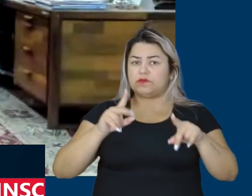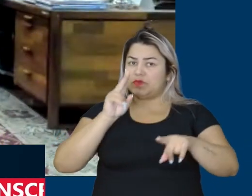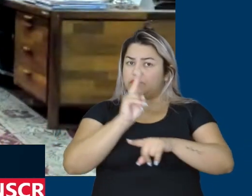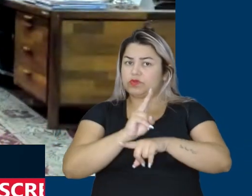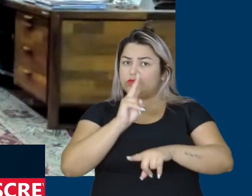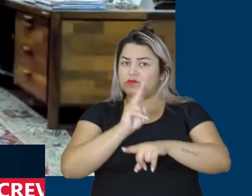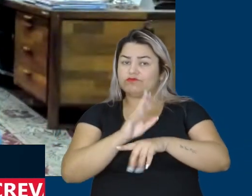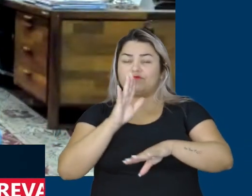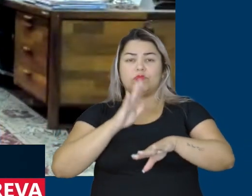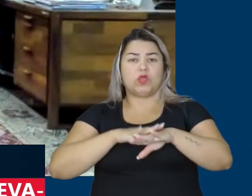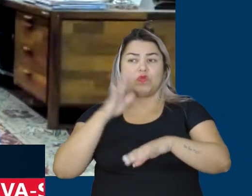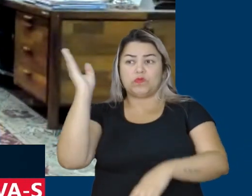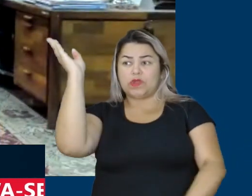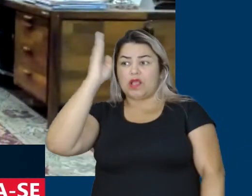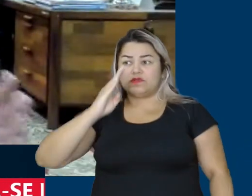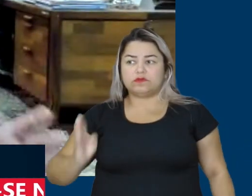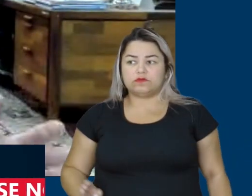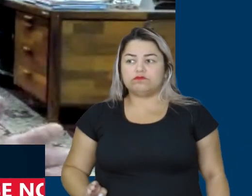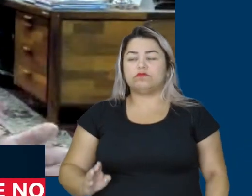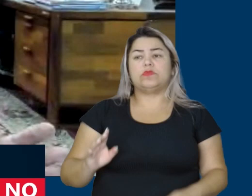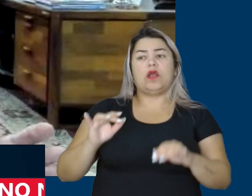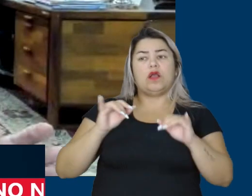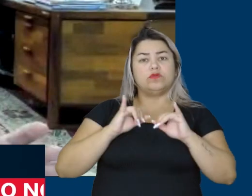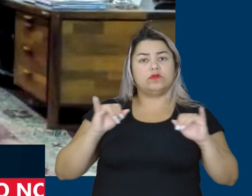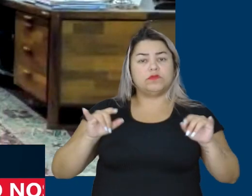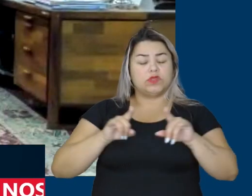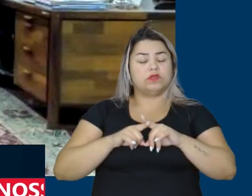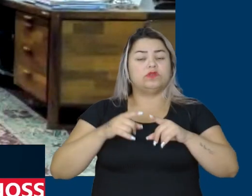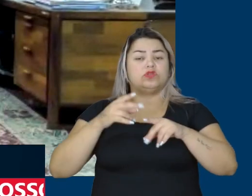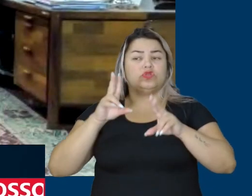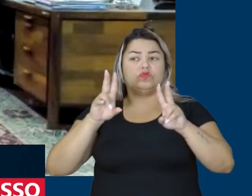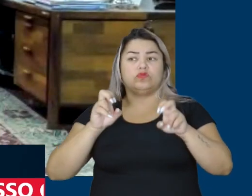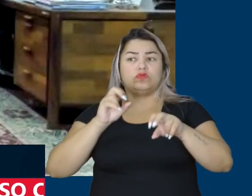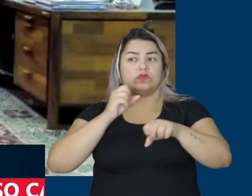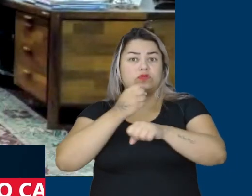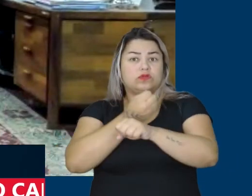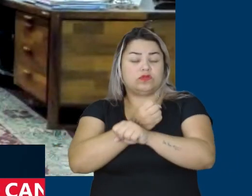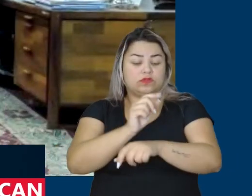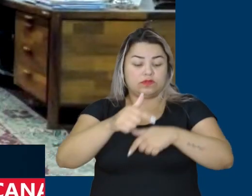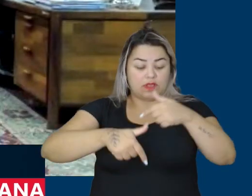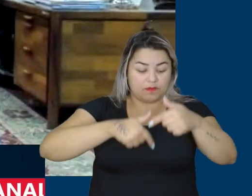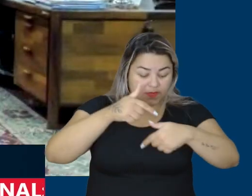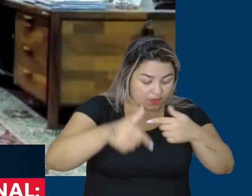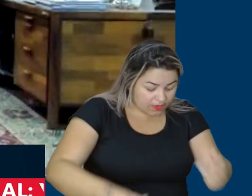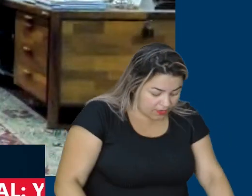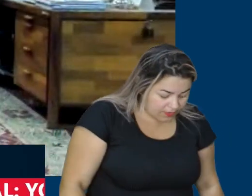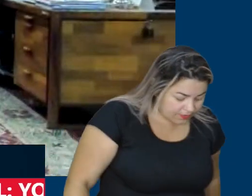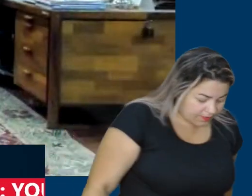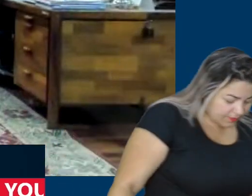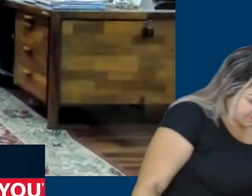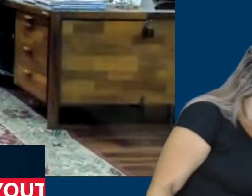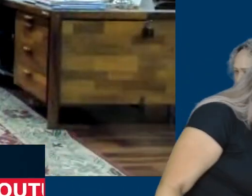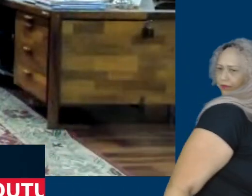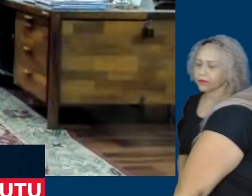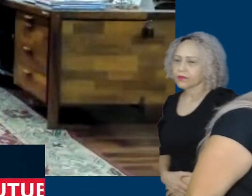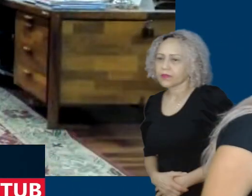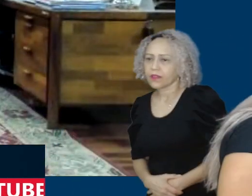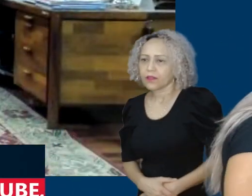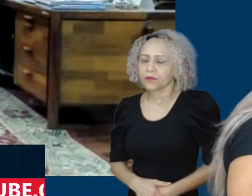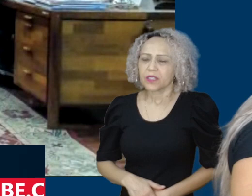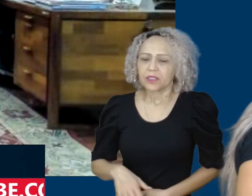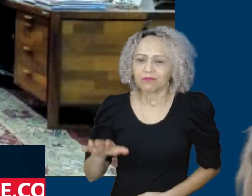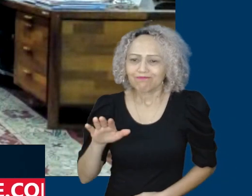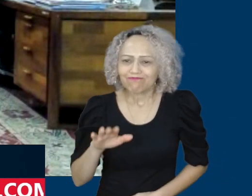a imagem do Brasil lá fora. cada notícia de trabalho escravo, cada notícia de exploração de mão de obra infantil, isso bate um